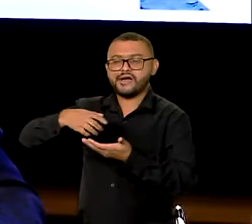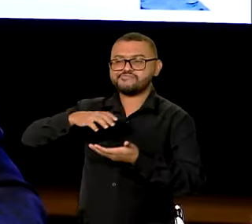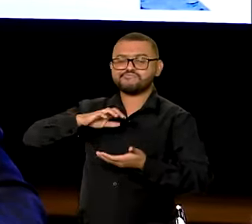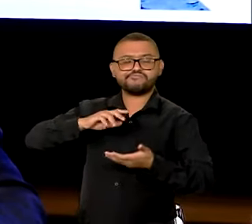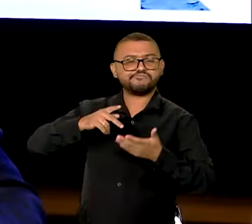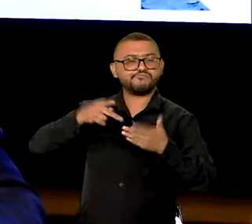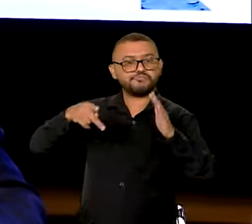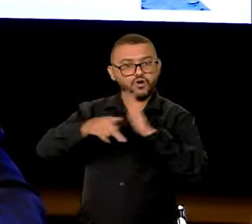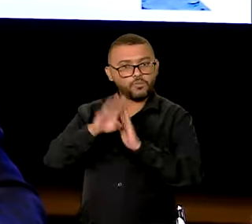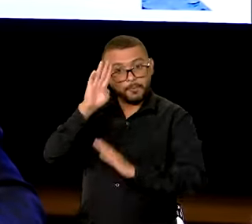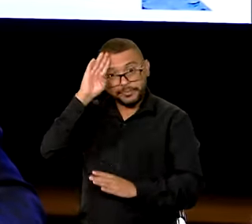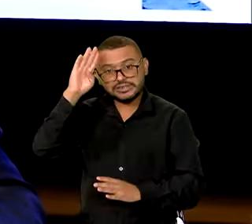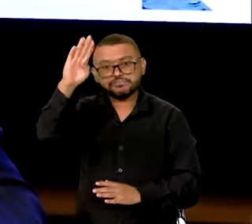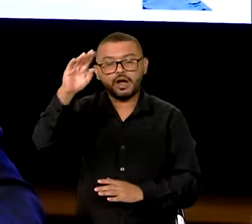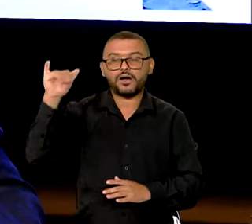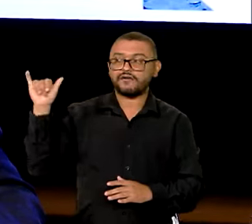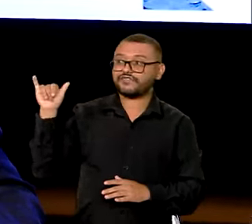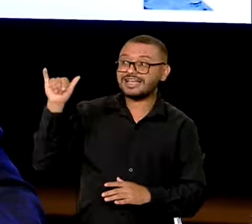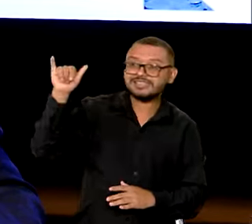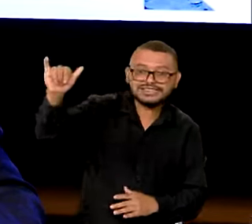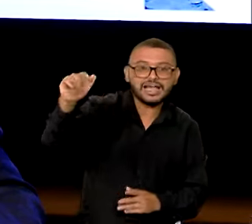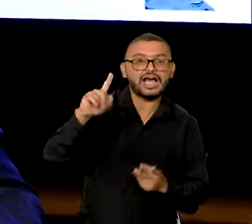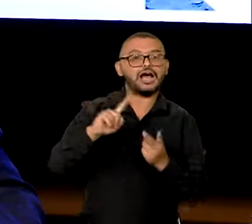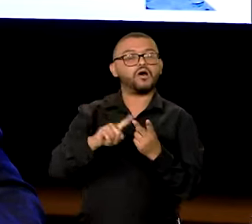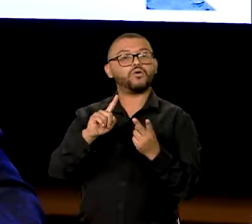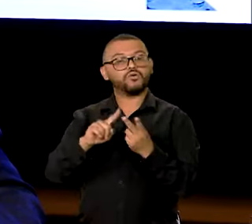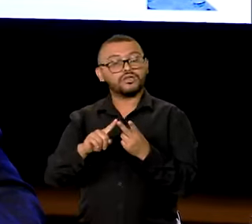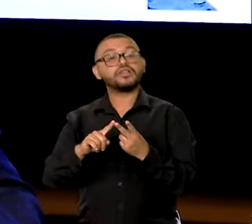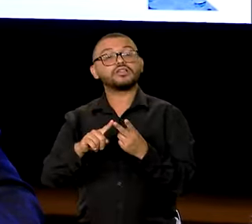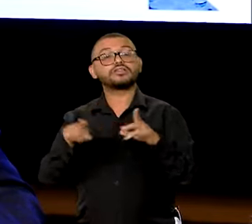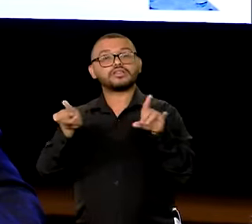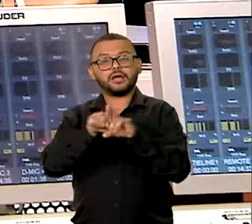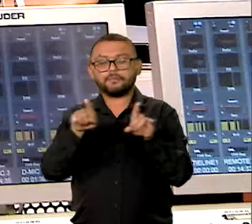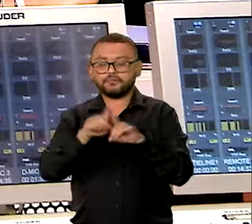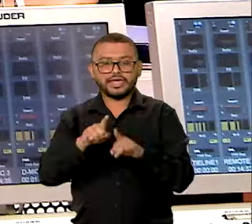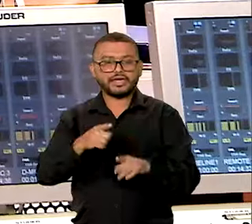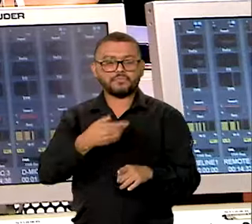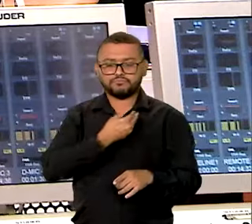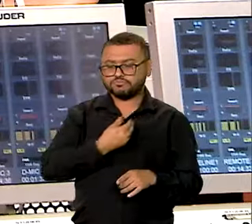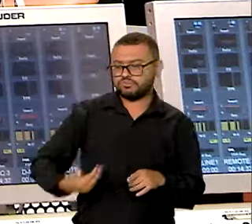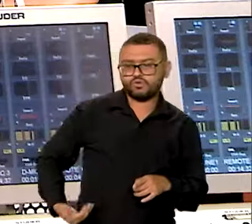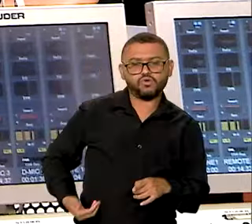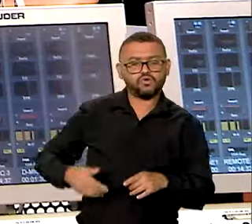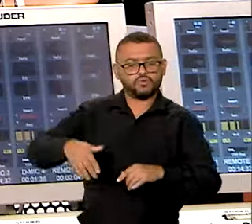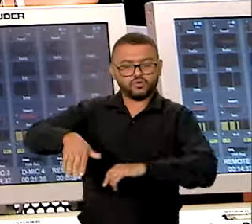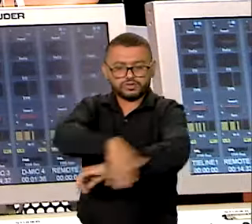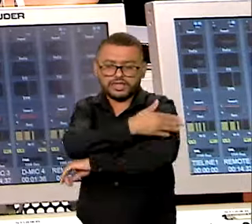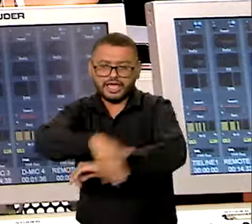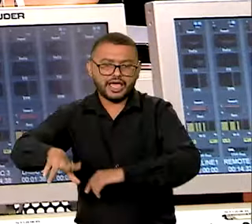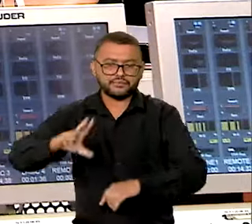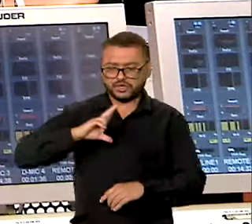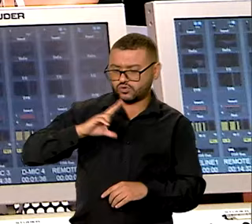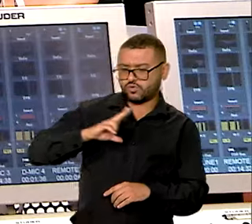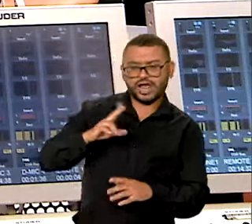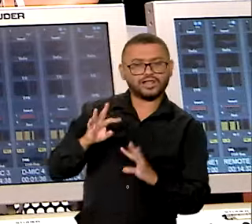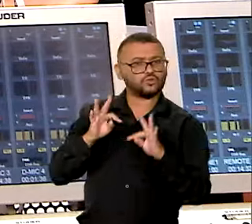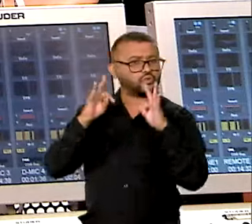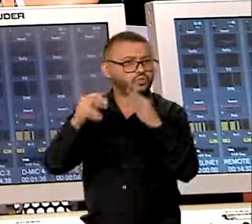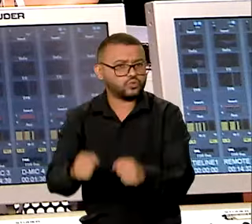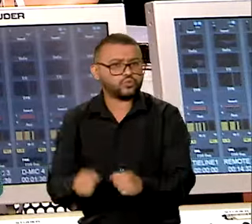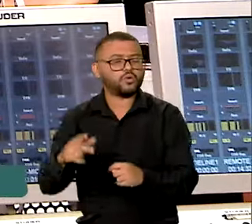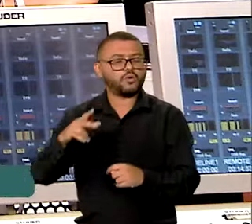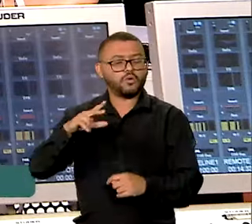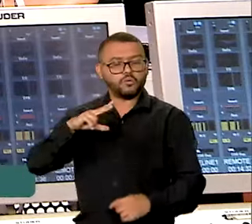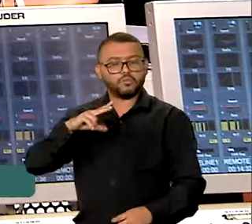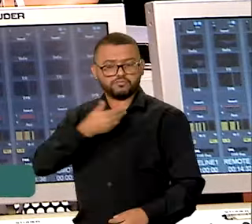na aviação brasileira, prioridade nos transportes públicos e também nos transportes privados em relação ao